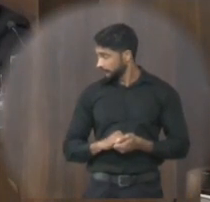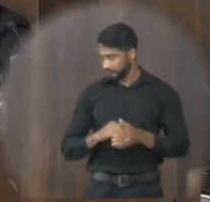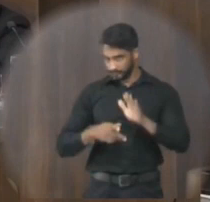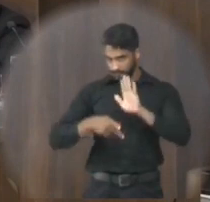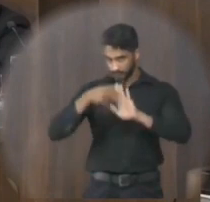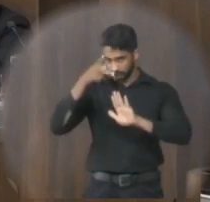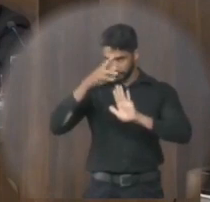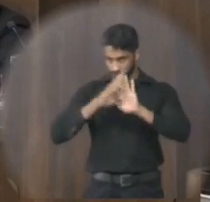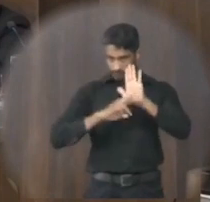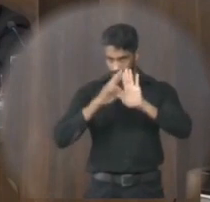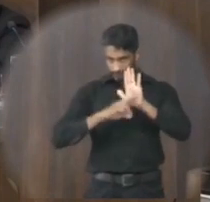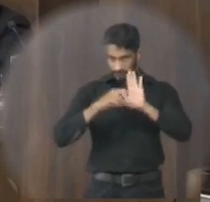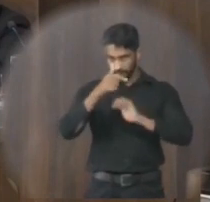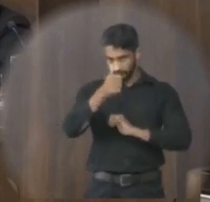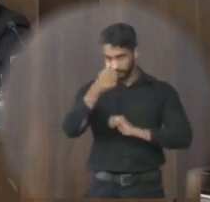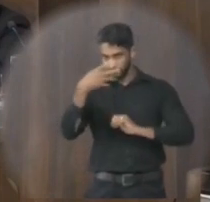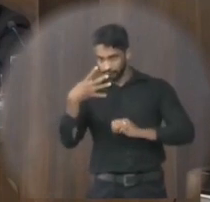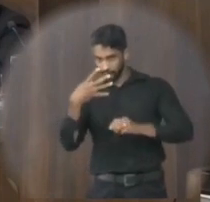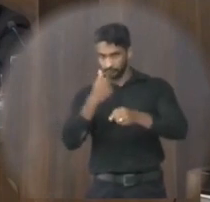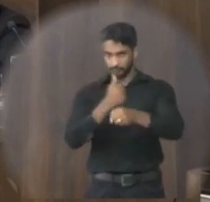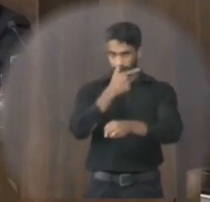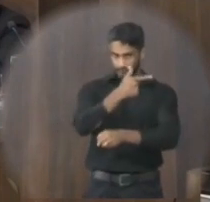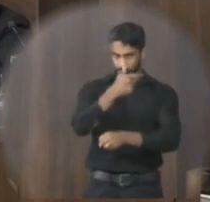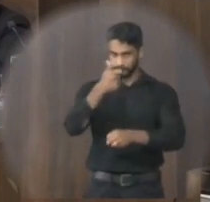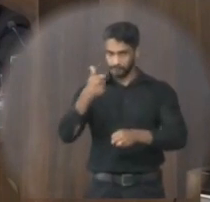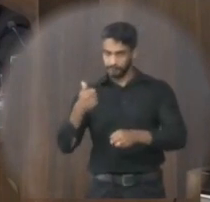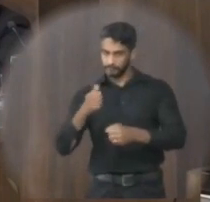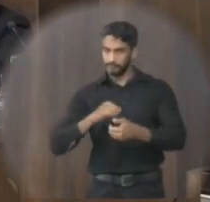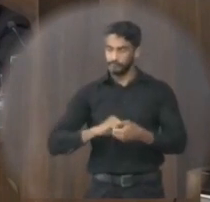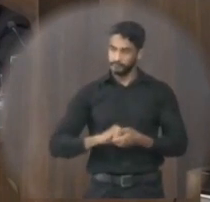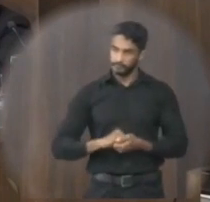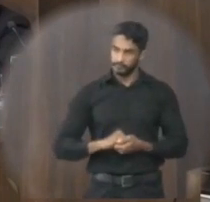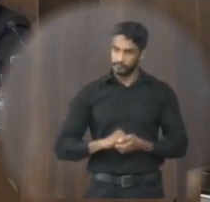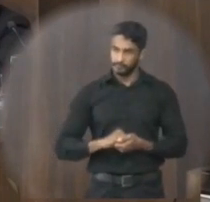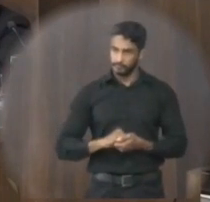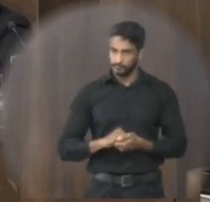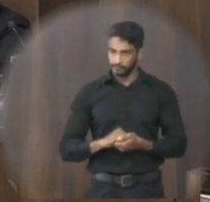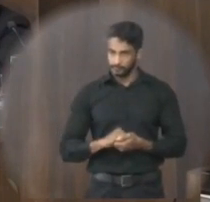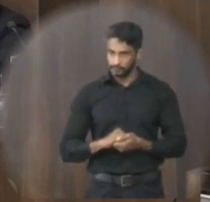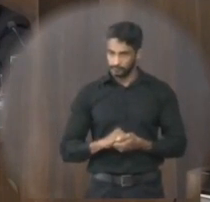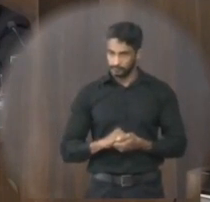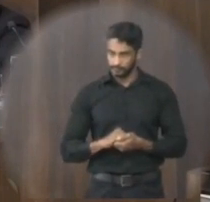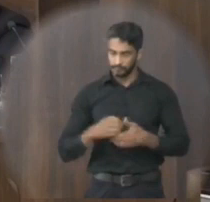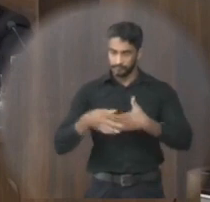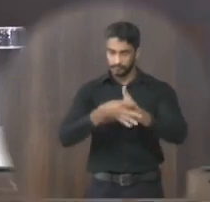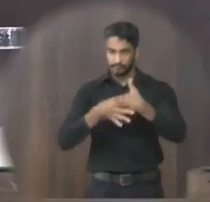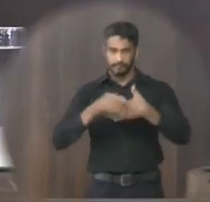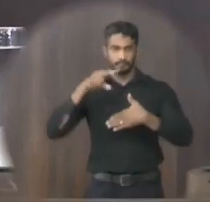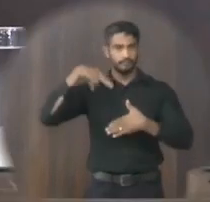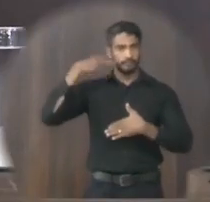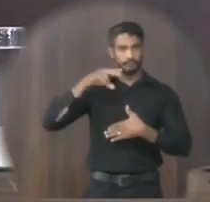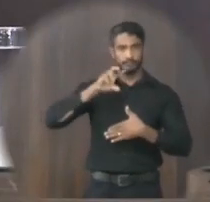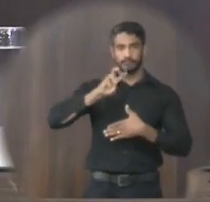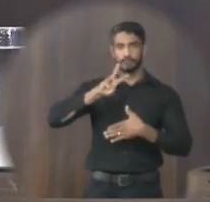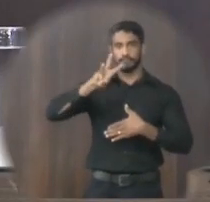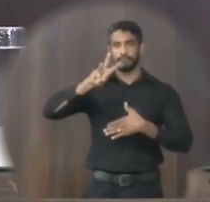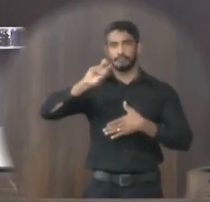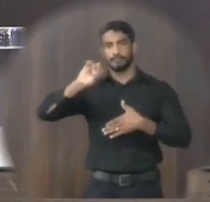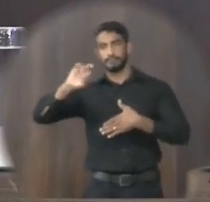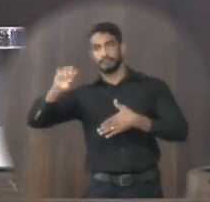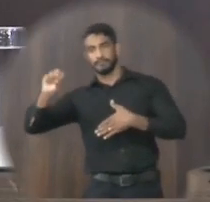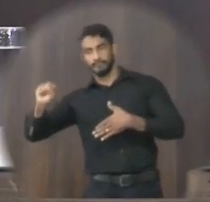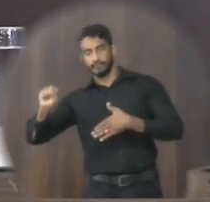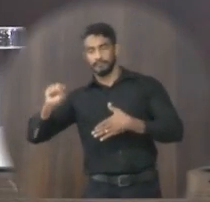Projeto de resolução 024-2021, de autoria do vereador Uíris Carlos